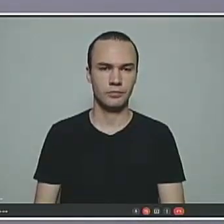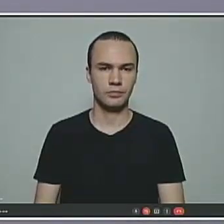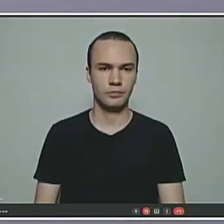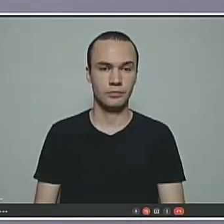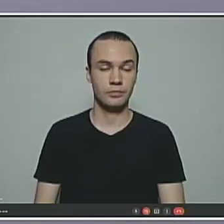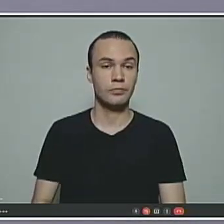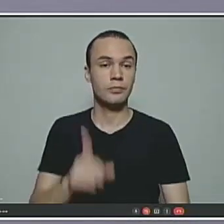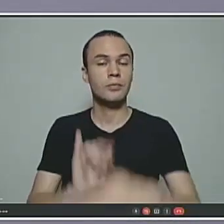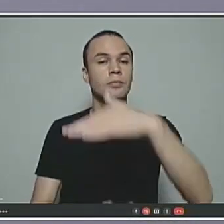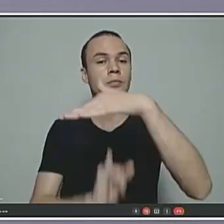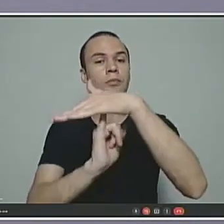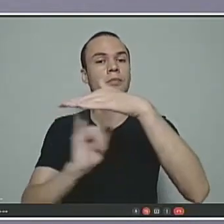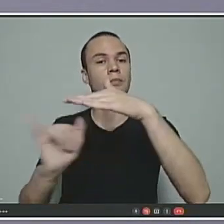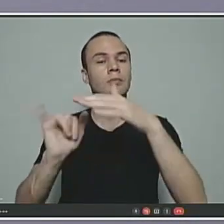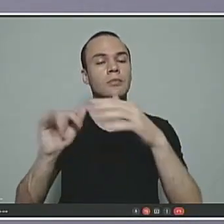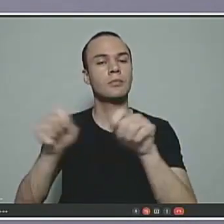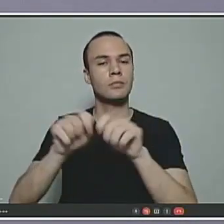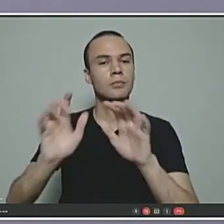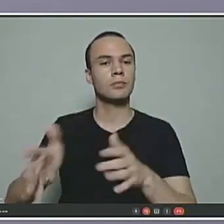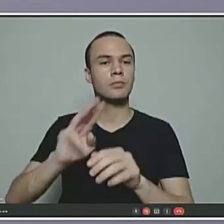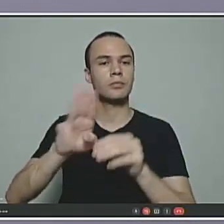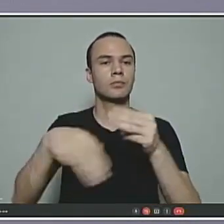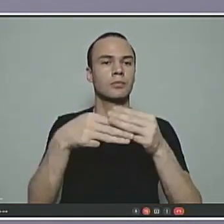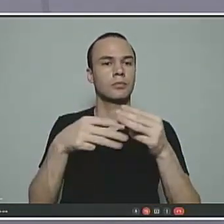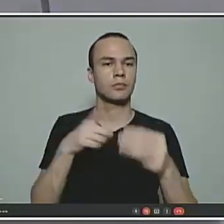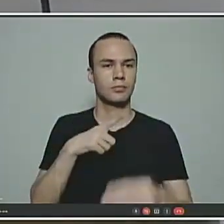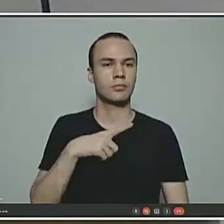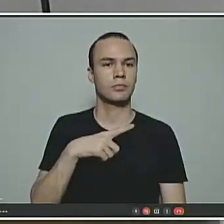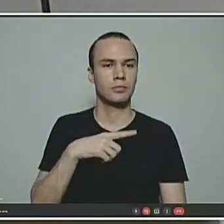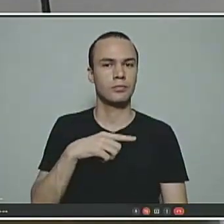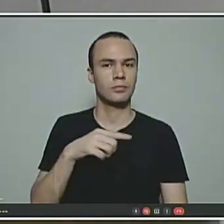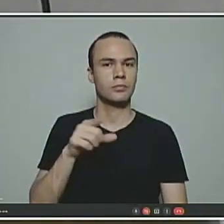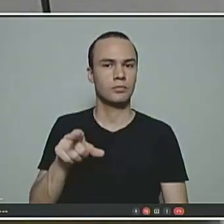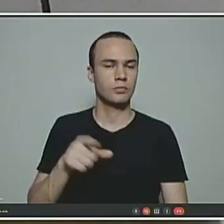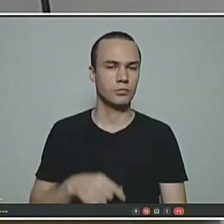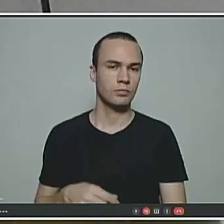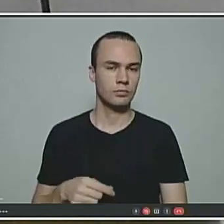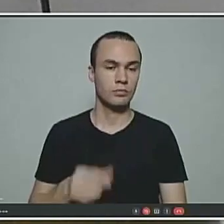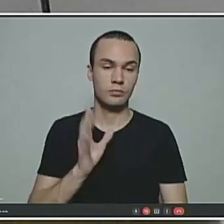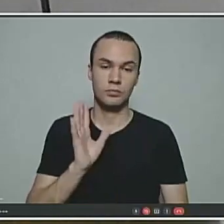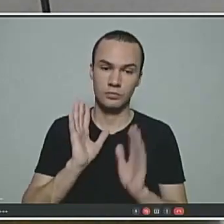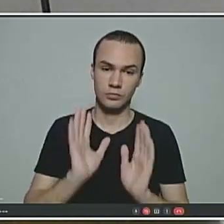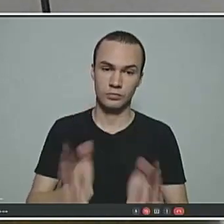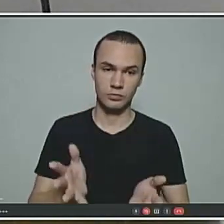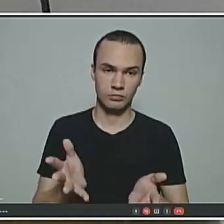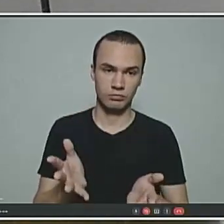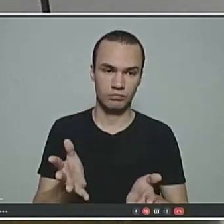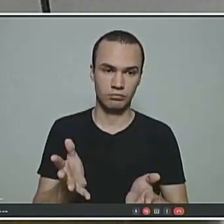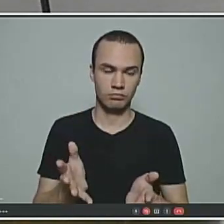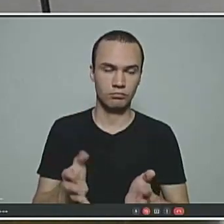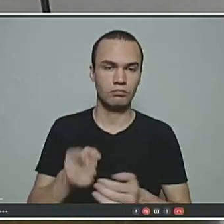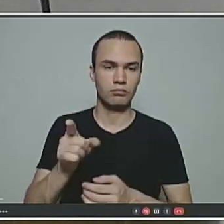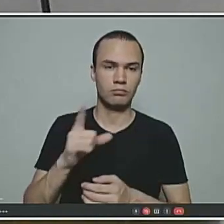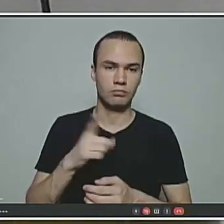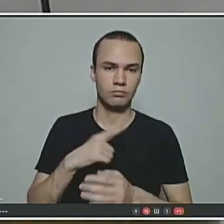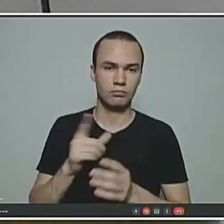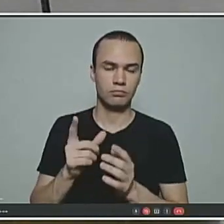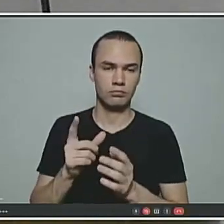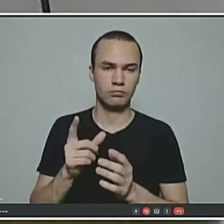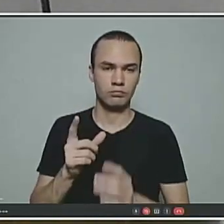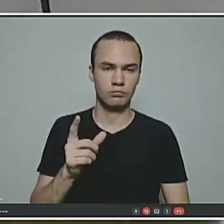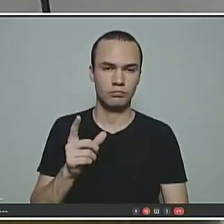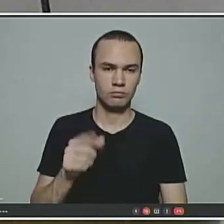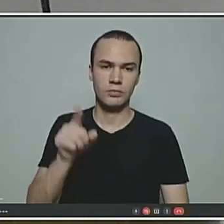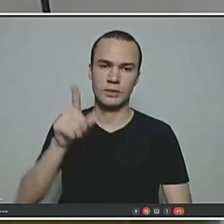Instituição do regime de previdência complementar, aprovado por vossas excelências. Agora, em novembro de